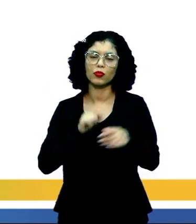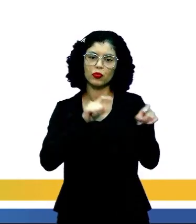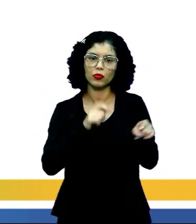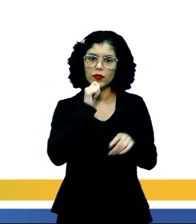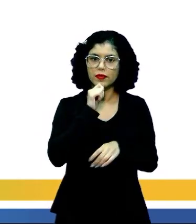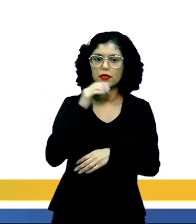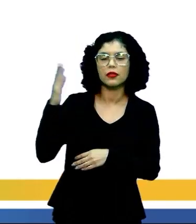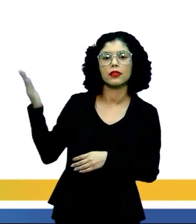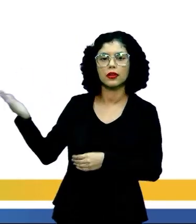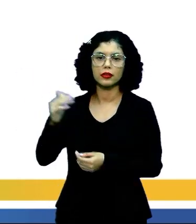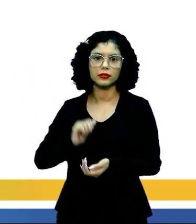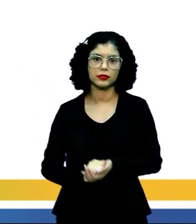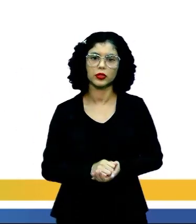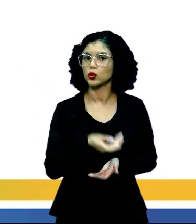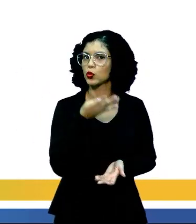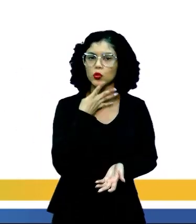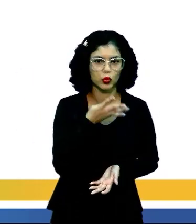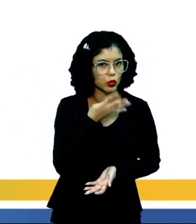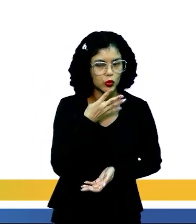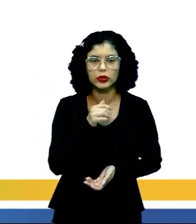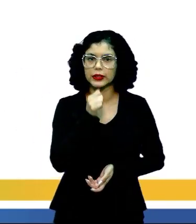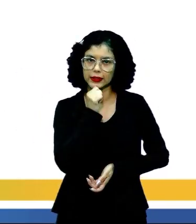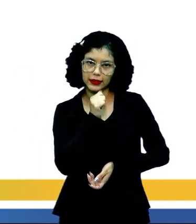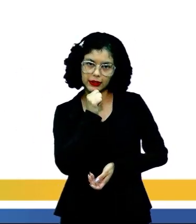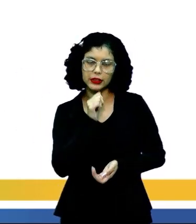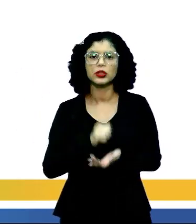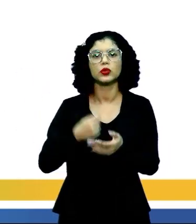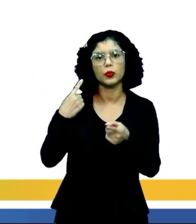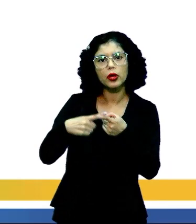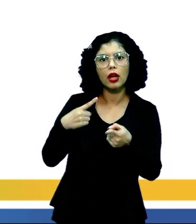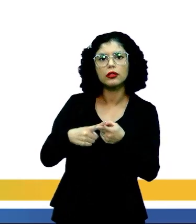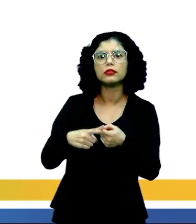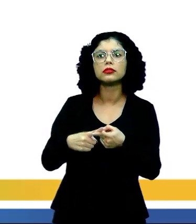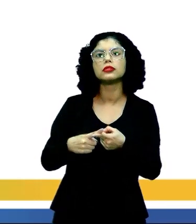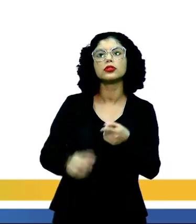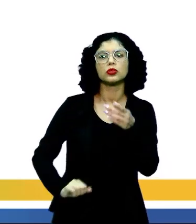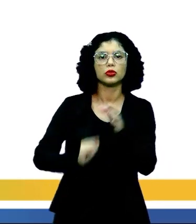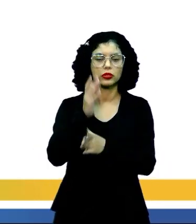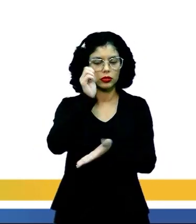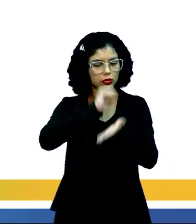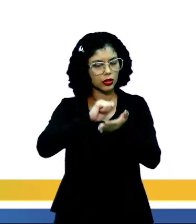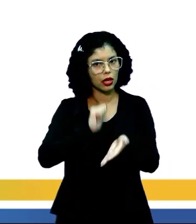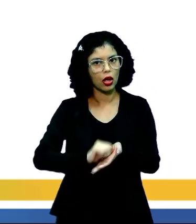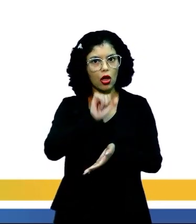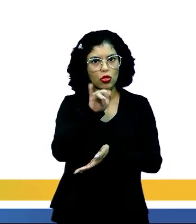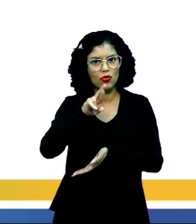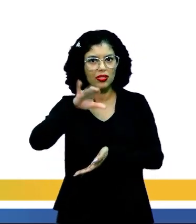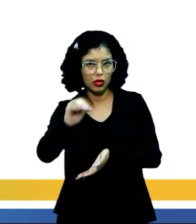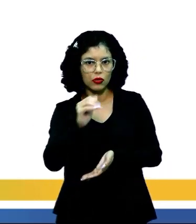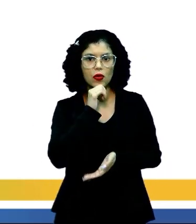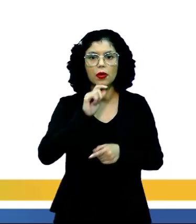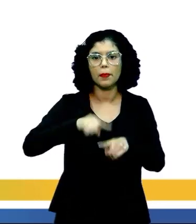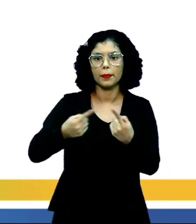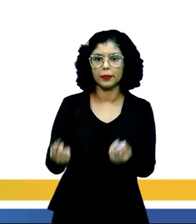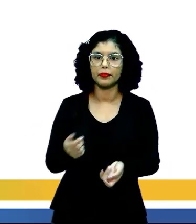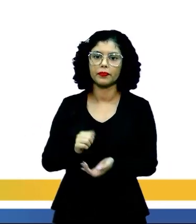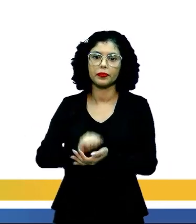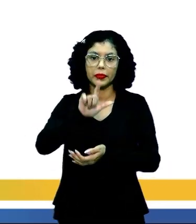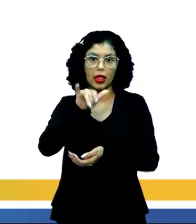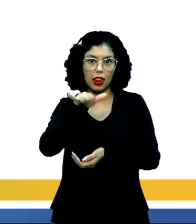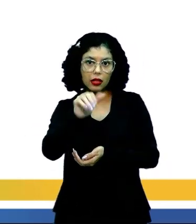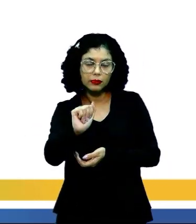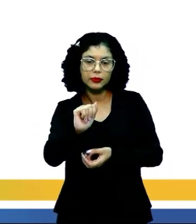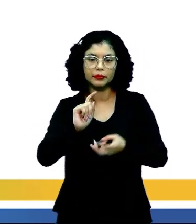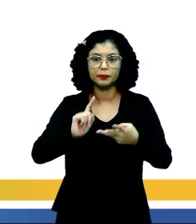momento, ele não é conhecido por causa do Sítio do Picapá Amarelo, mas nós vamos ter uma aula para falar sobre Monteiro Lobato. Lima